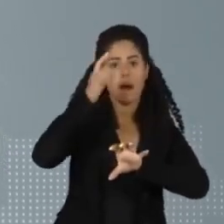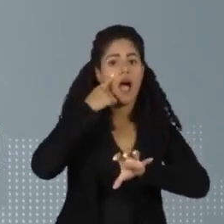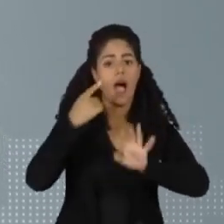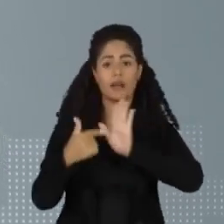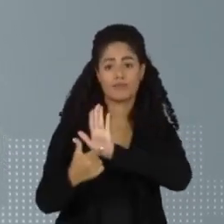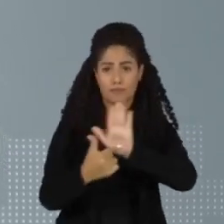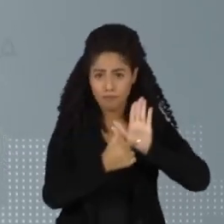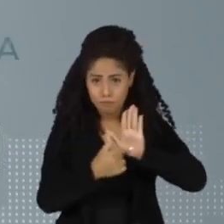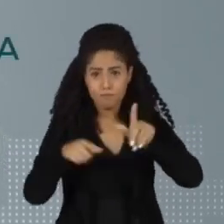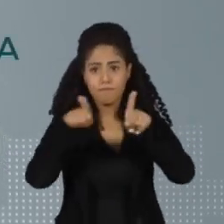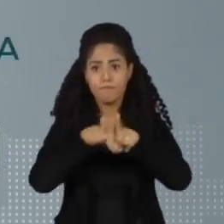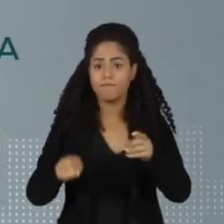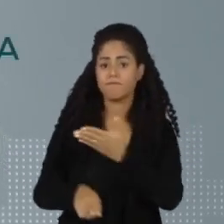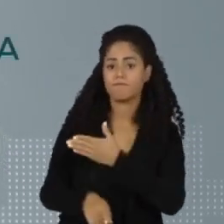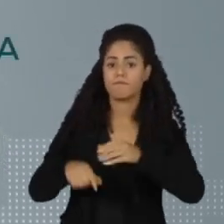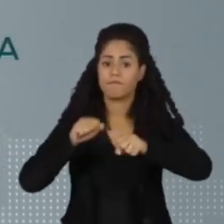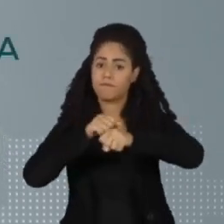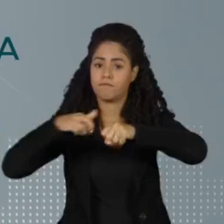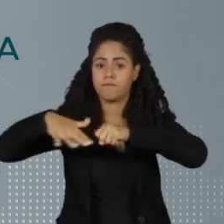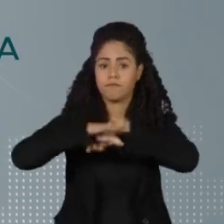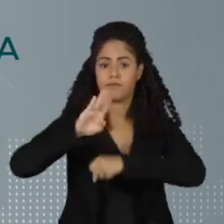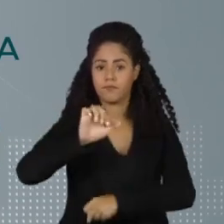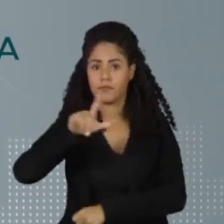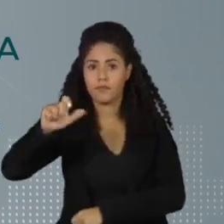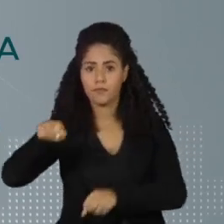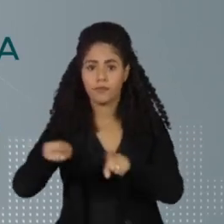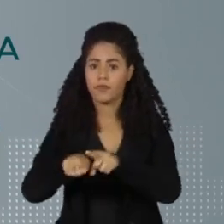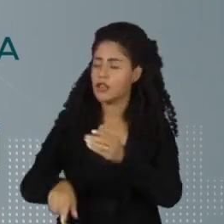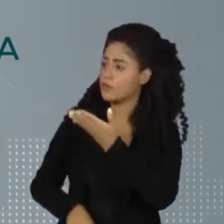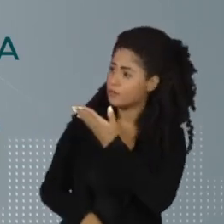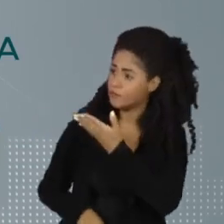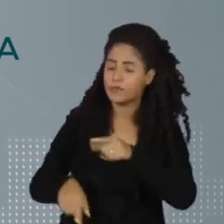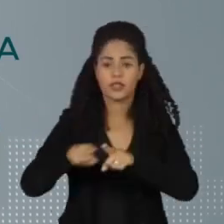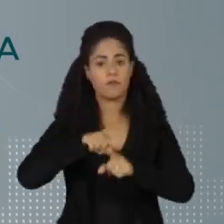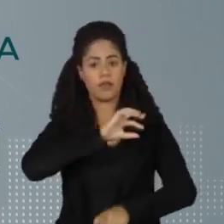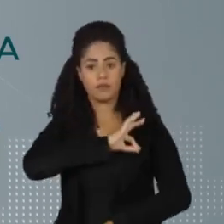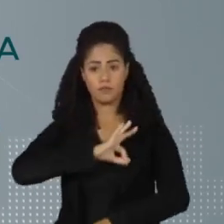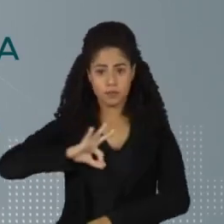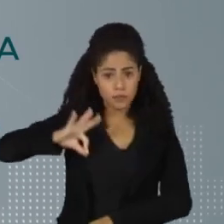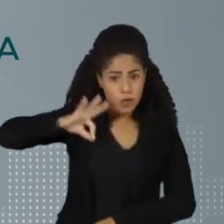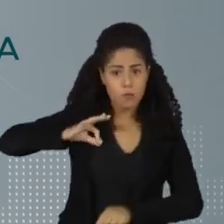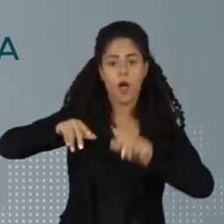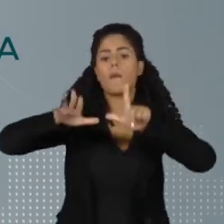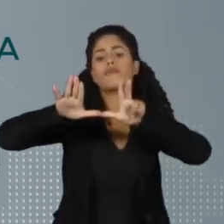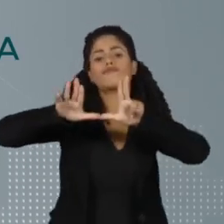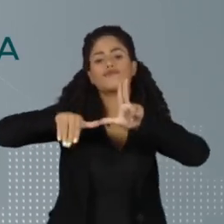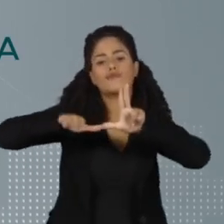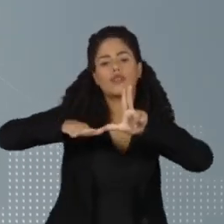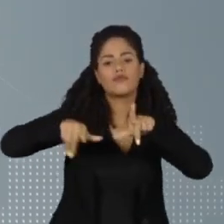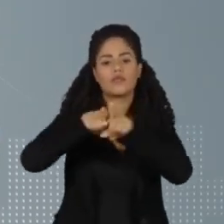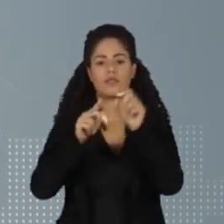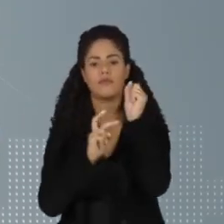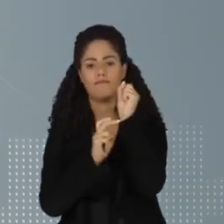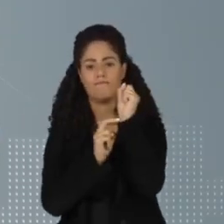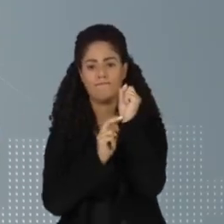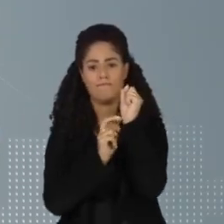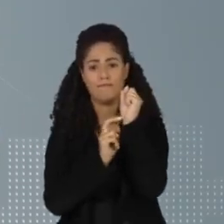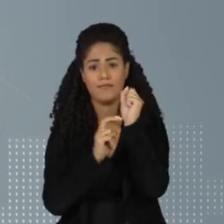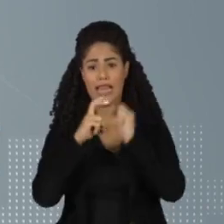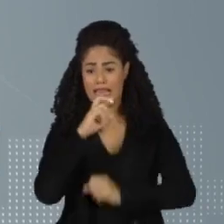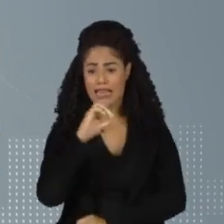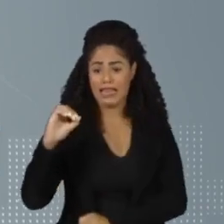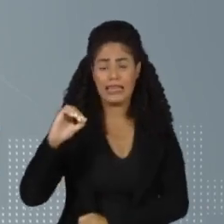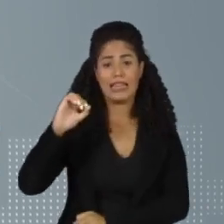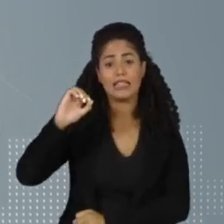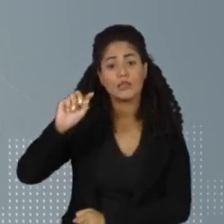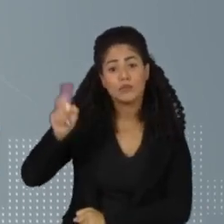calamidade pública. Ilhabela, Caraguatatuba, Bertioga, Ubatuba e São Sebastião. Mais de 550